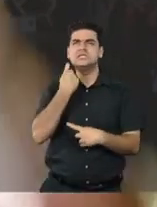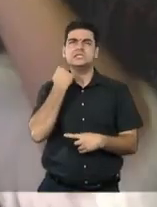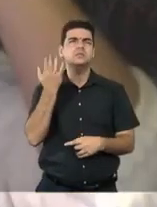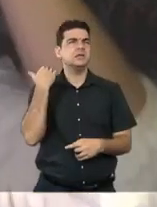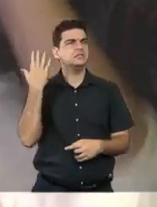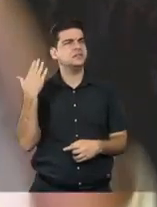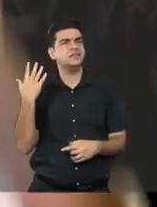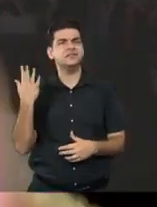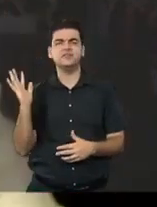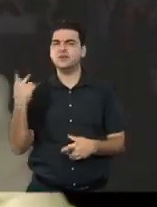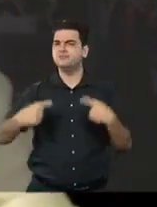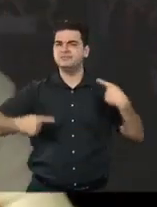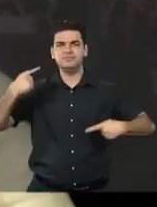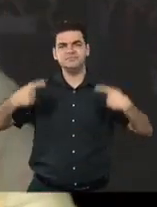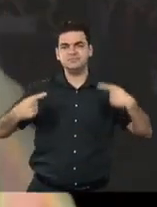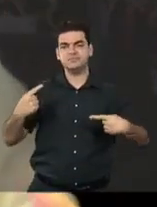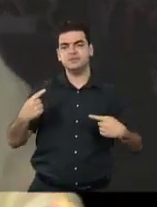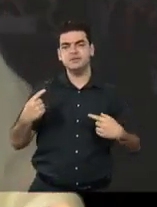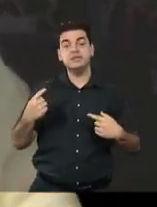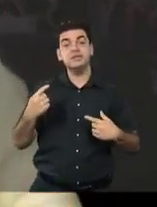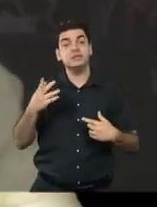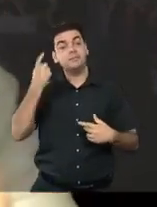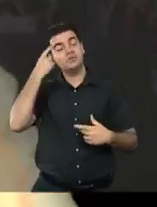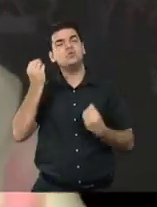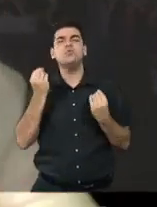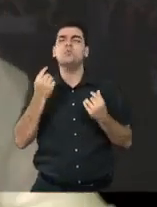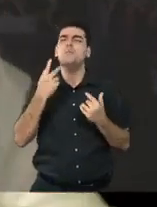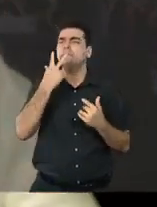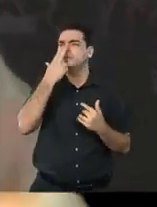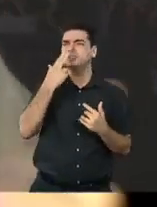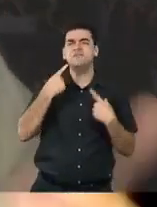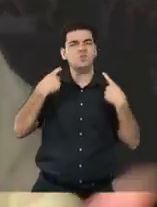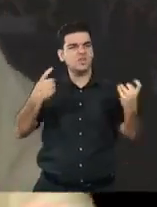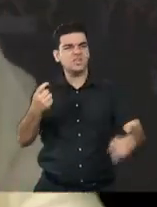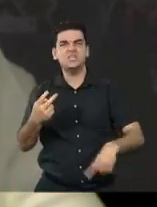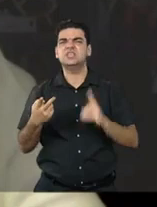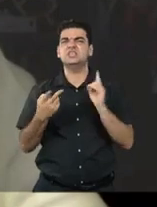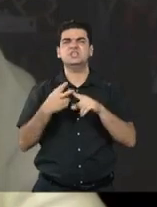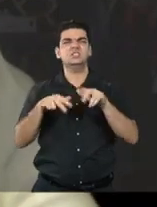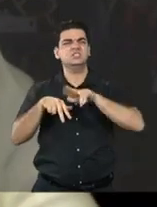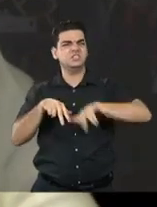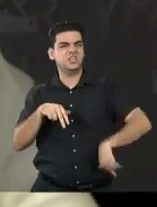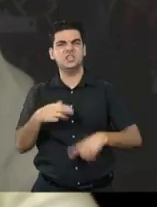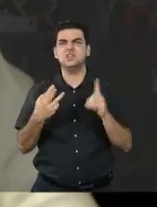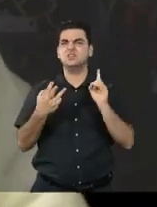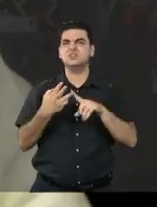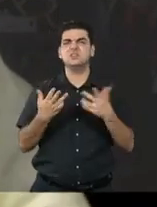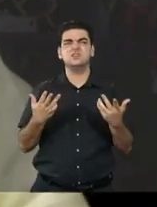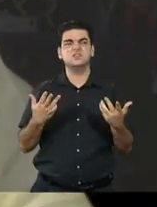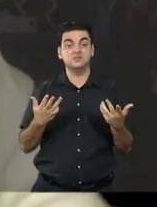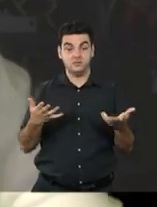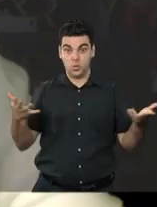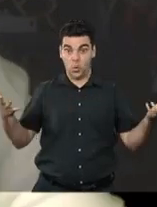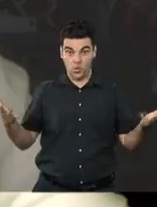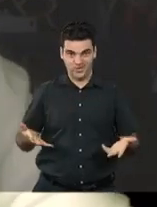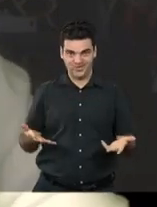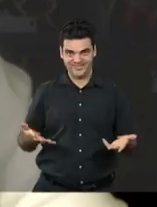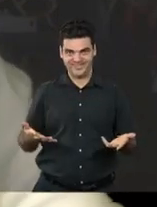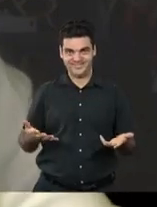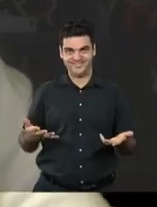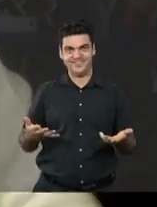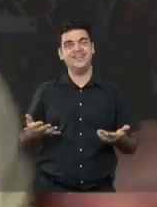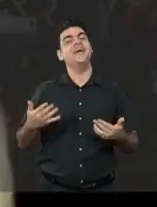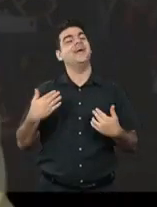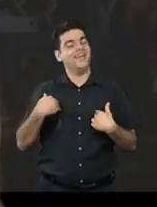Debatem, nós falamos sobre a problemática da mulher, a questão da violência, a questão de gênero, hoje aqui eu tenho alegria, mas